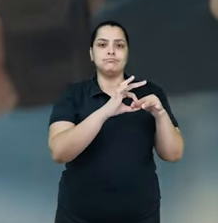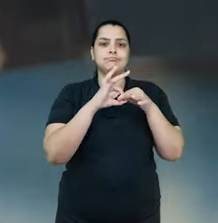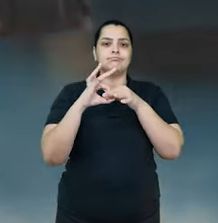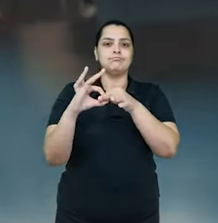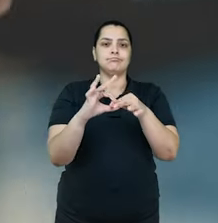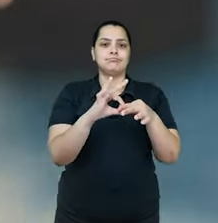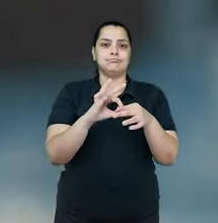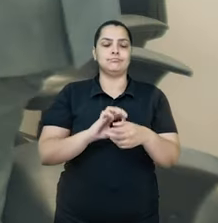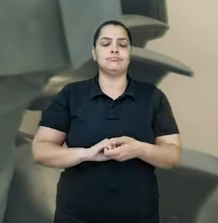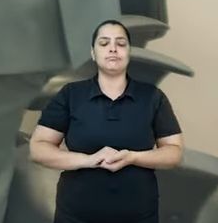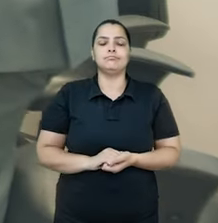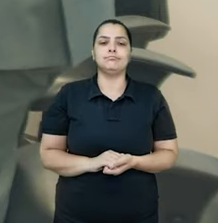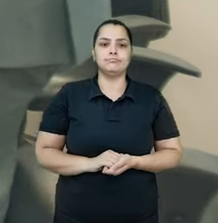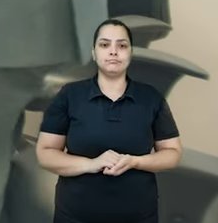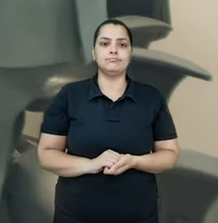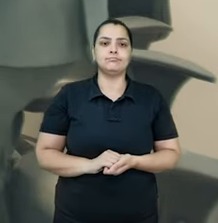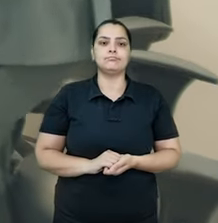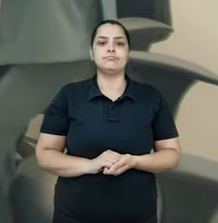harmoniosa.